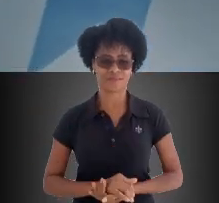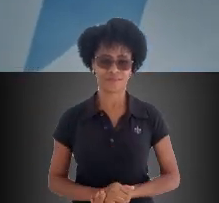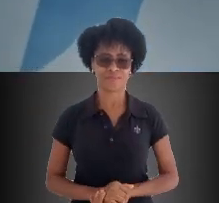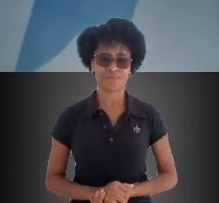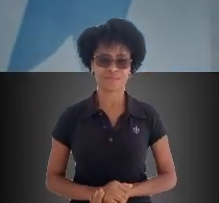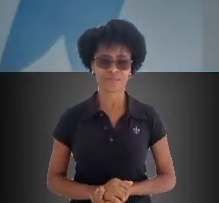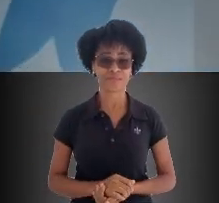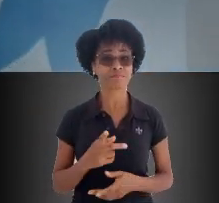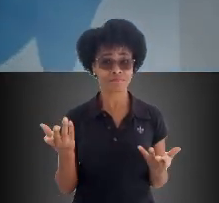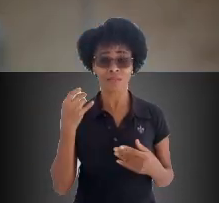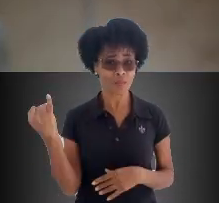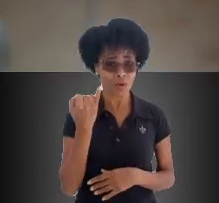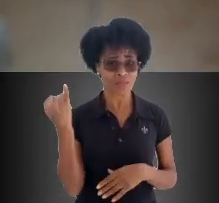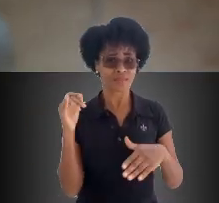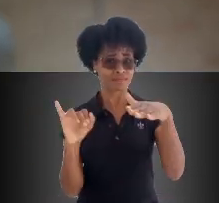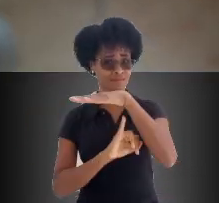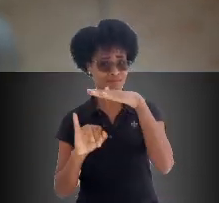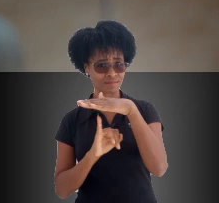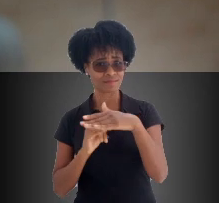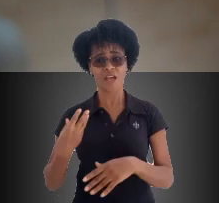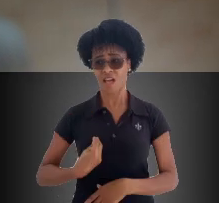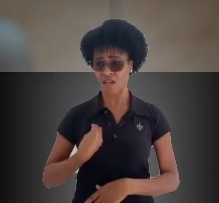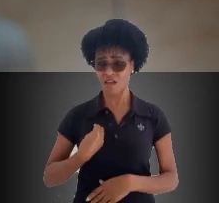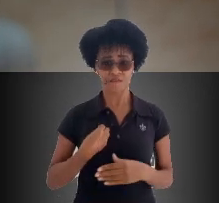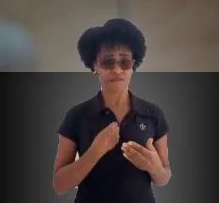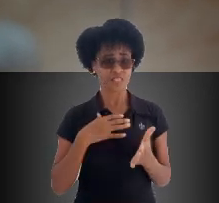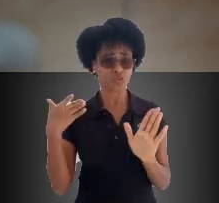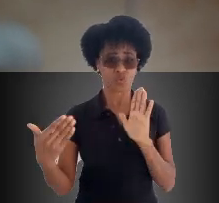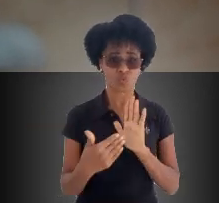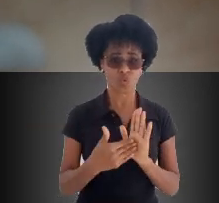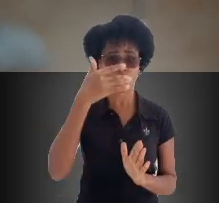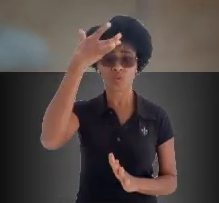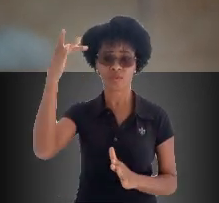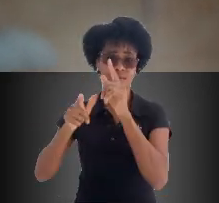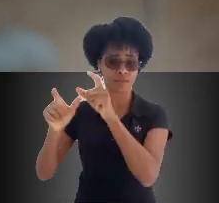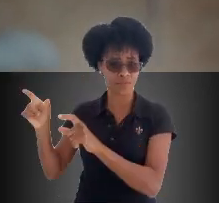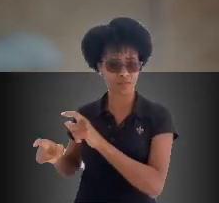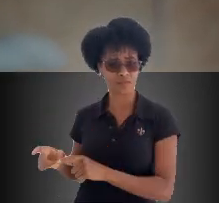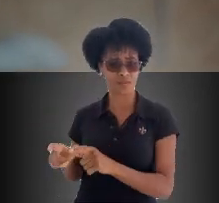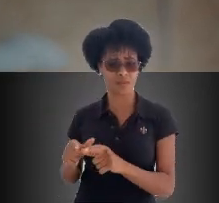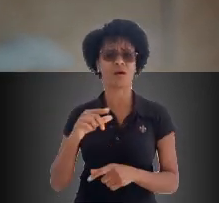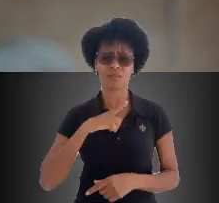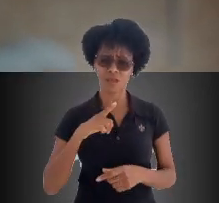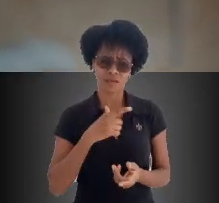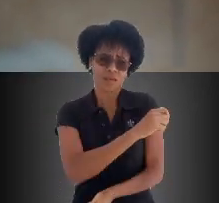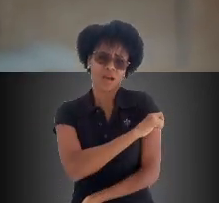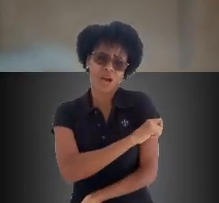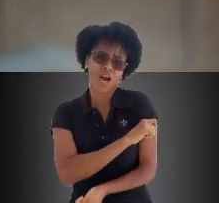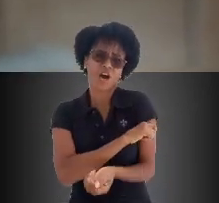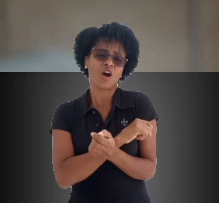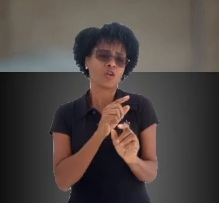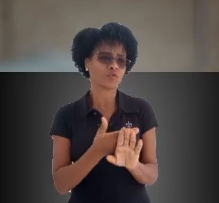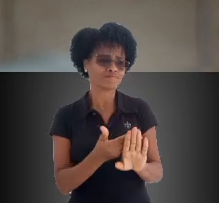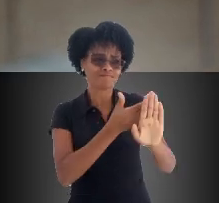Olha, a importância da nossa instituição para a vida das pessoas. Nós fizemos as ações, nós tínhamos alunos afastados